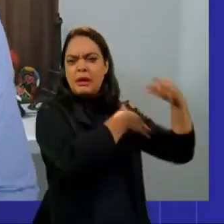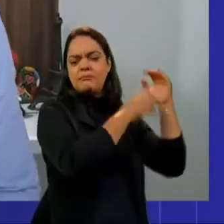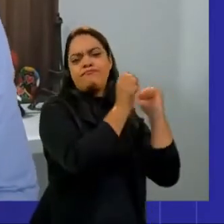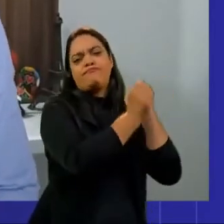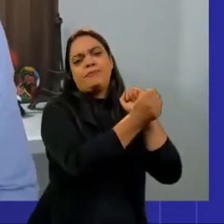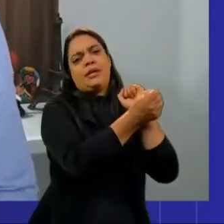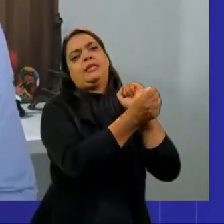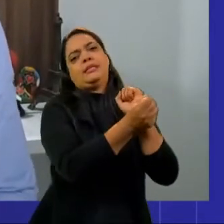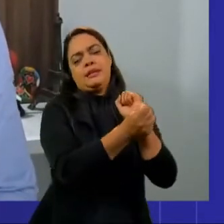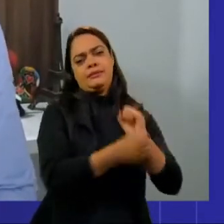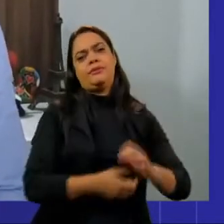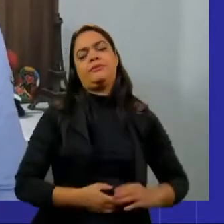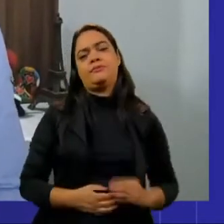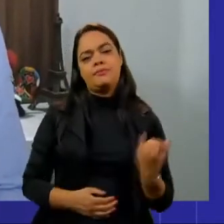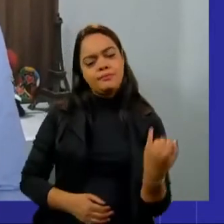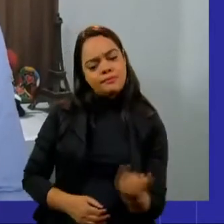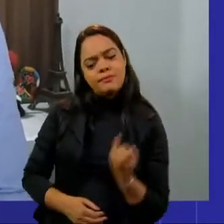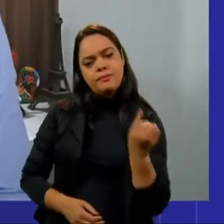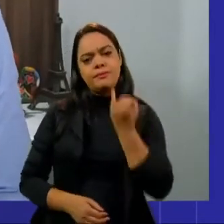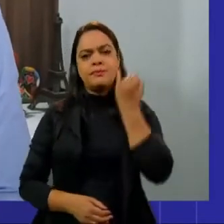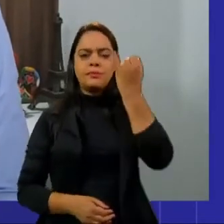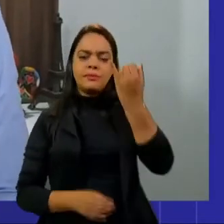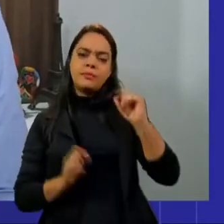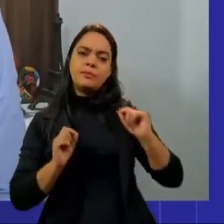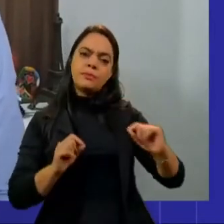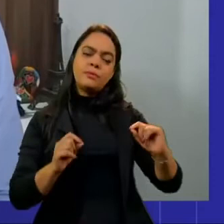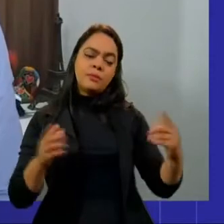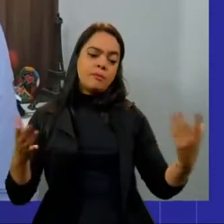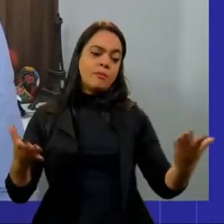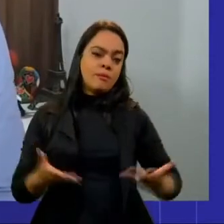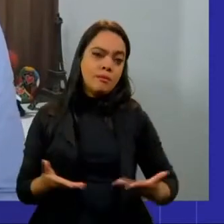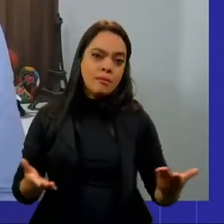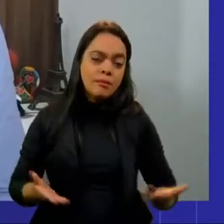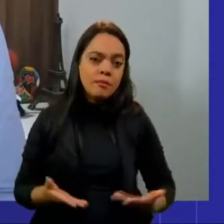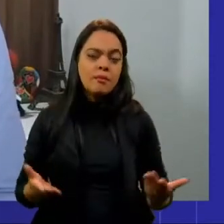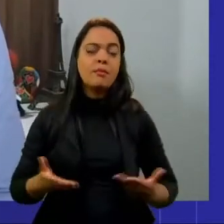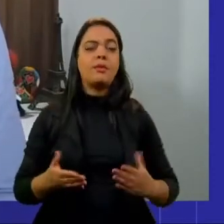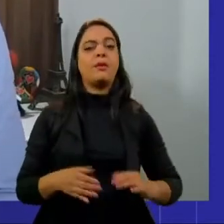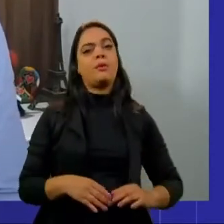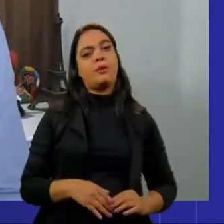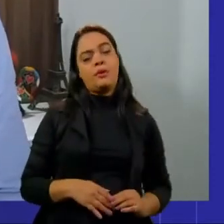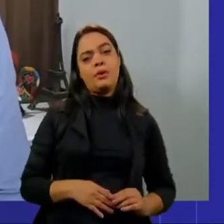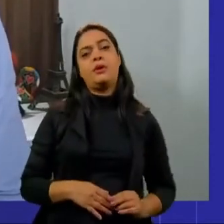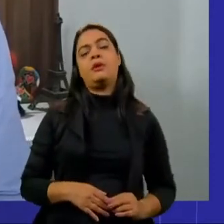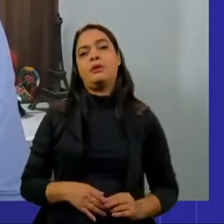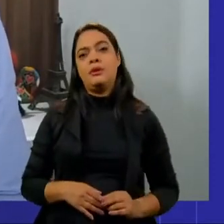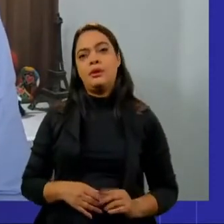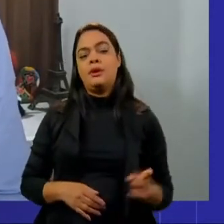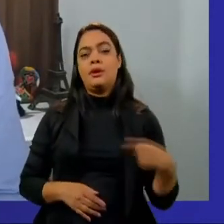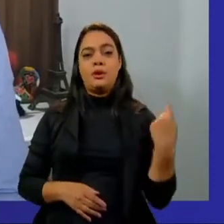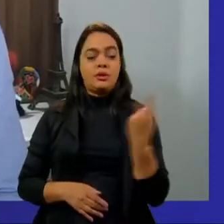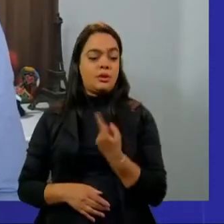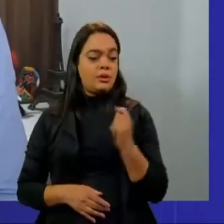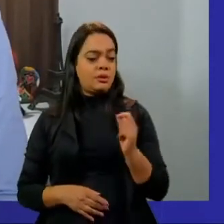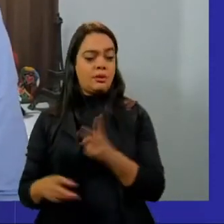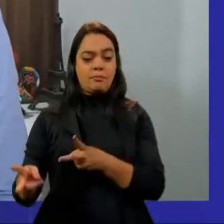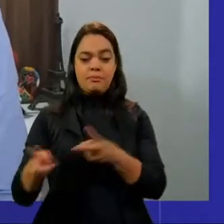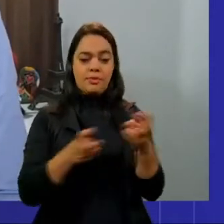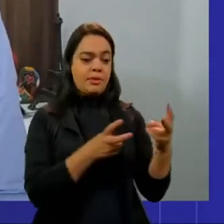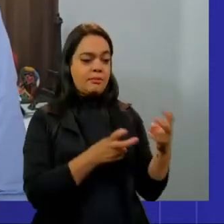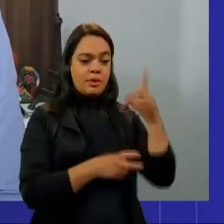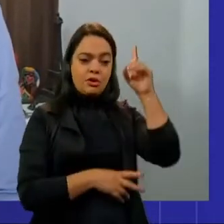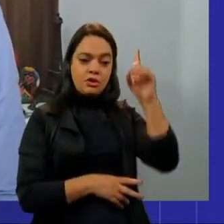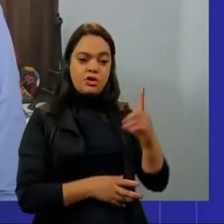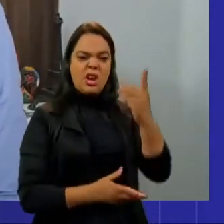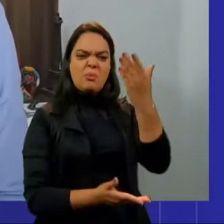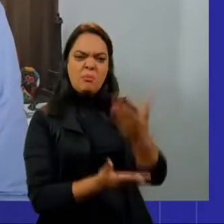Portanto, é importante que diante de uma situação de violação de direitos, nós temos a